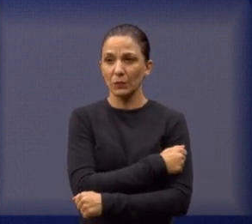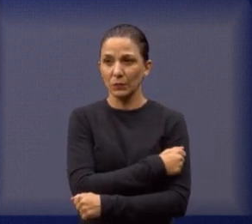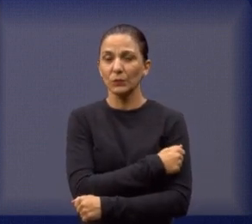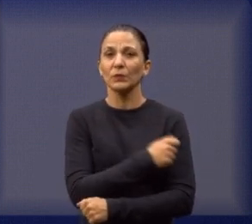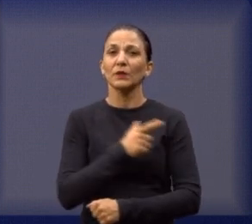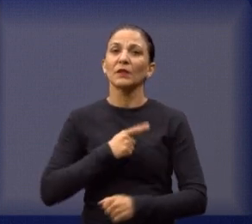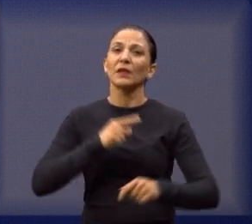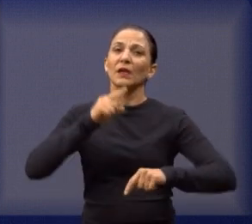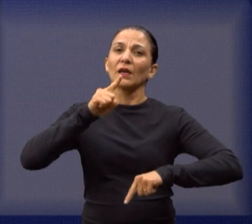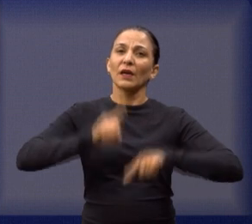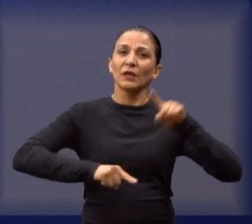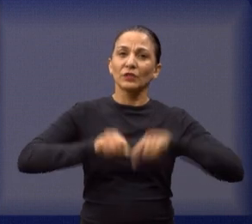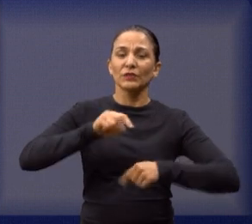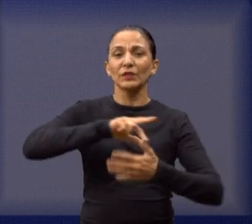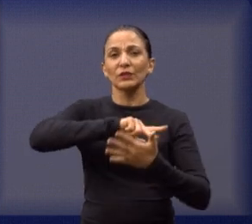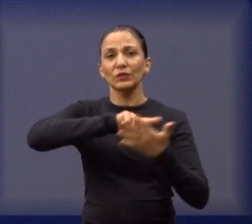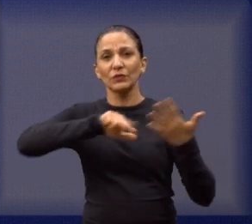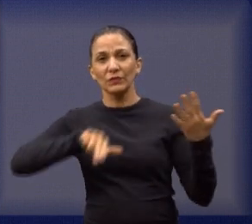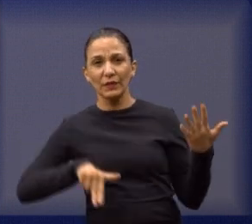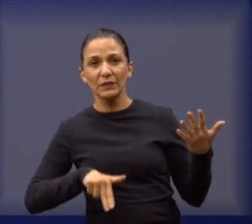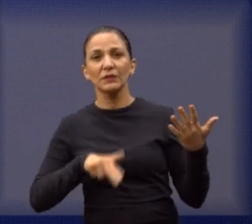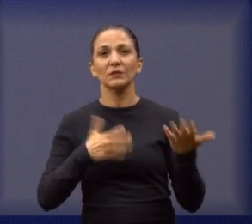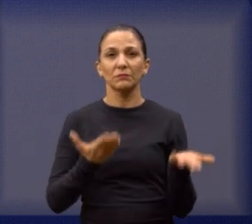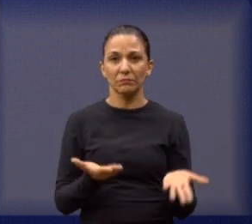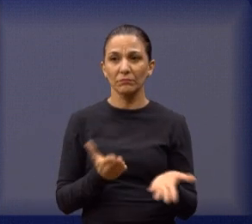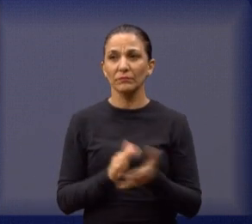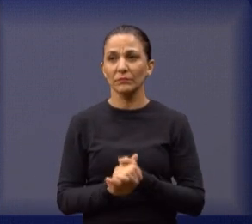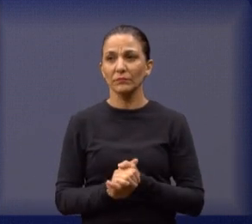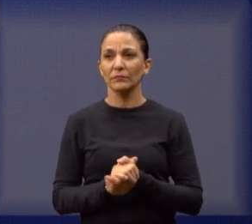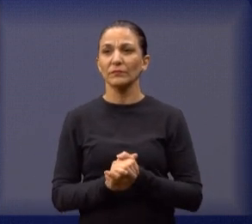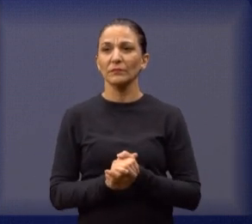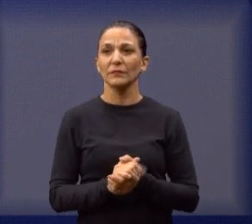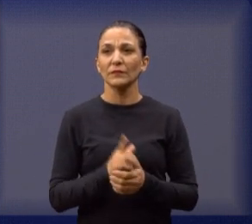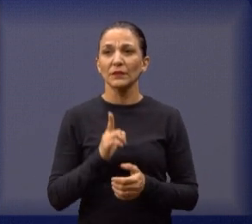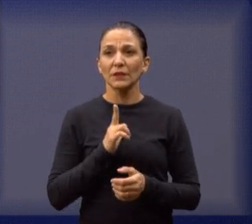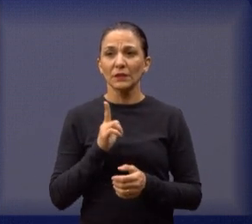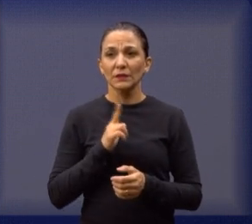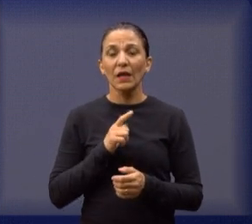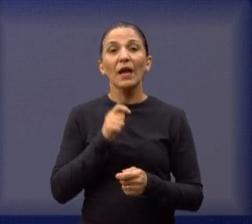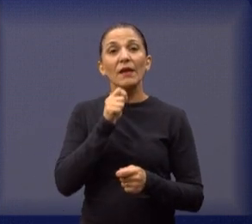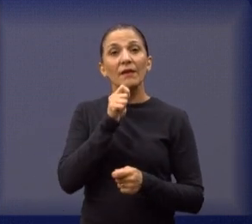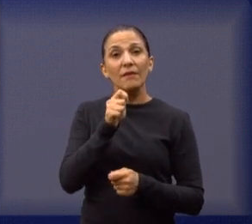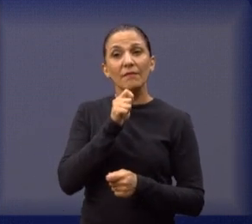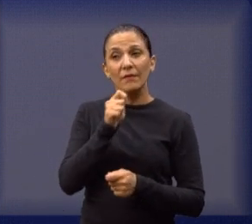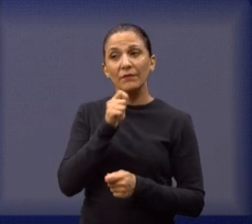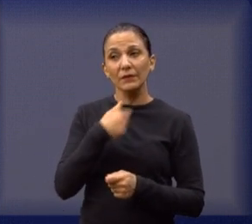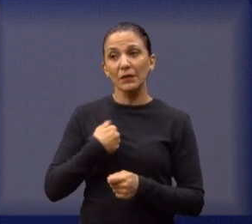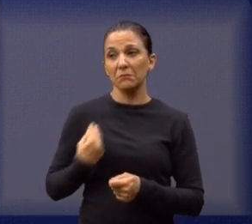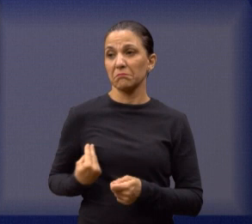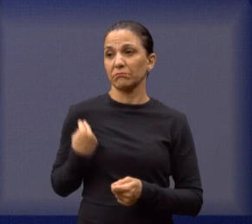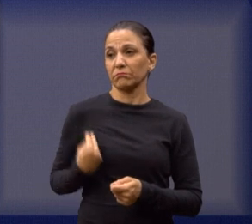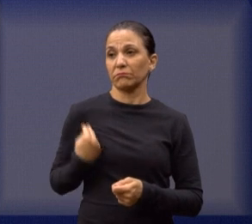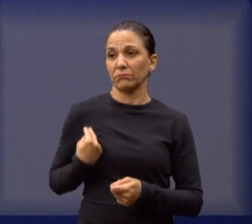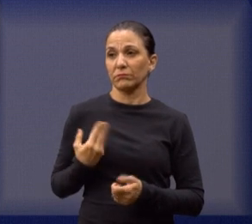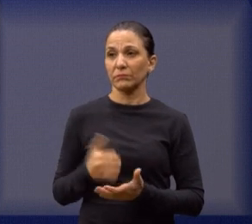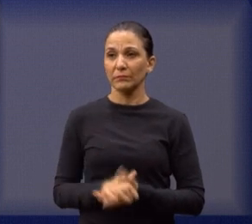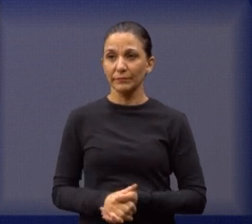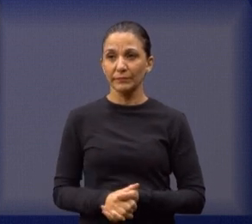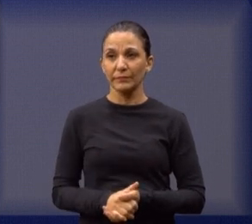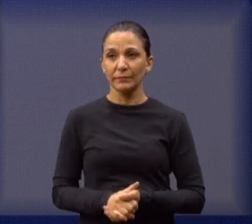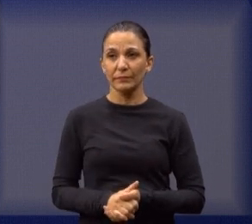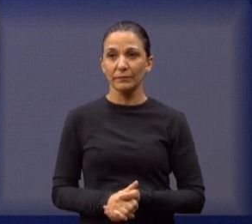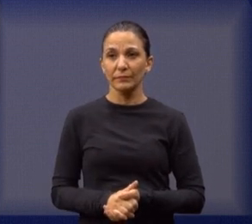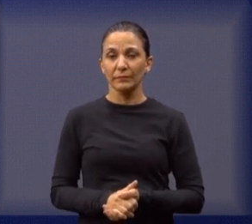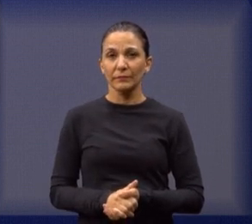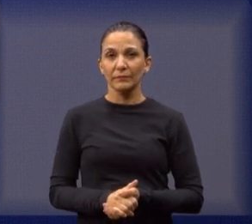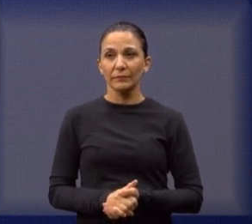diversas atividades complementares, dentre elas, essa entrevista à qual participei. Acredito que a